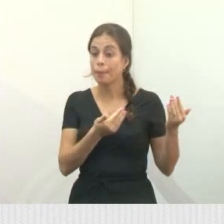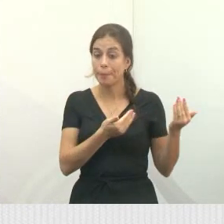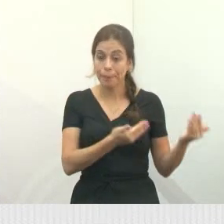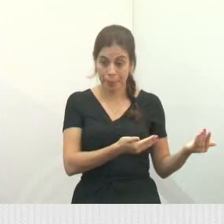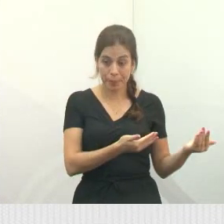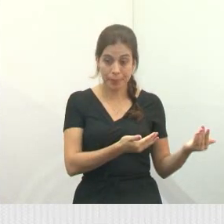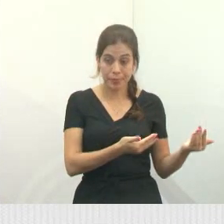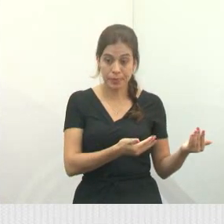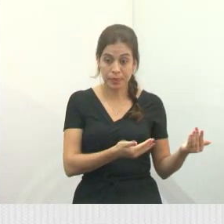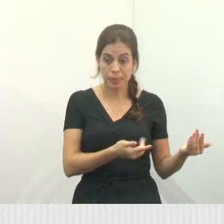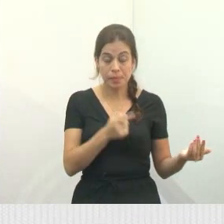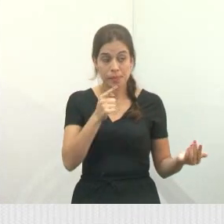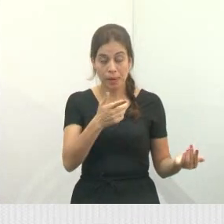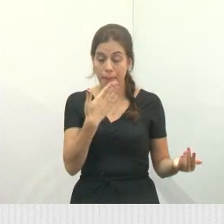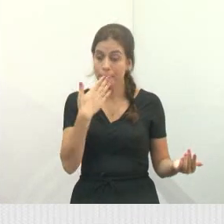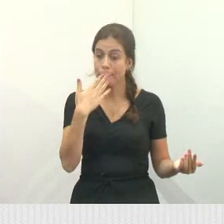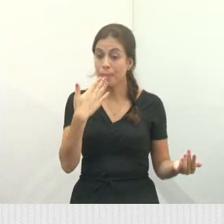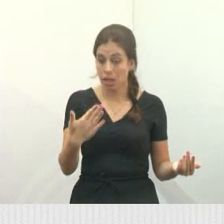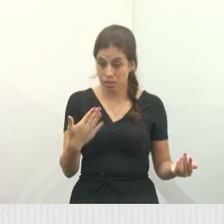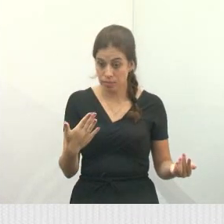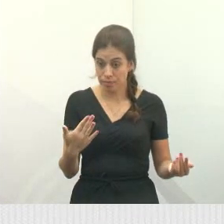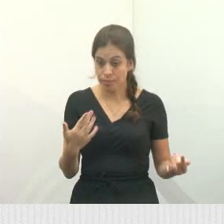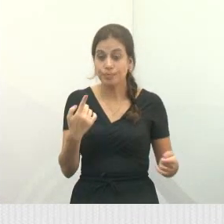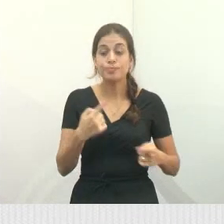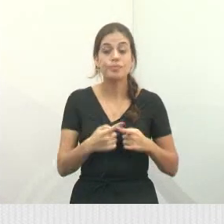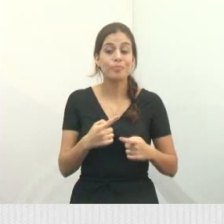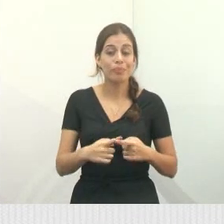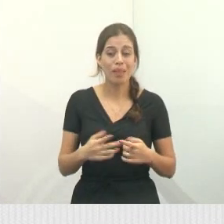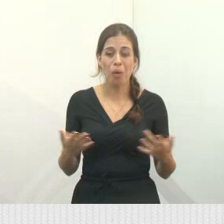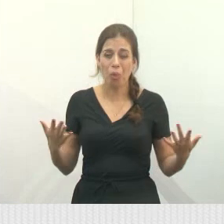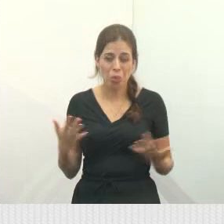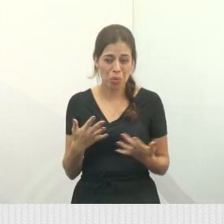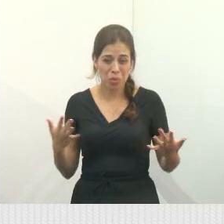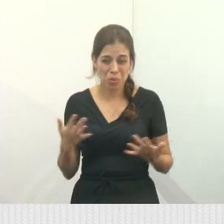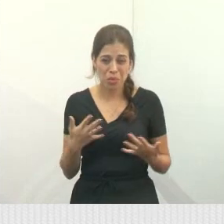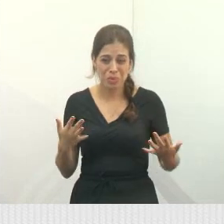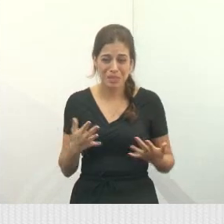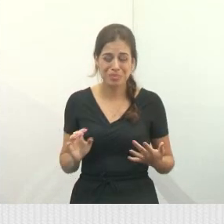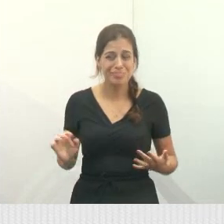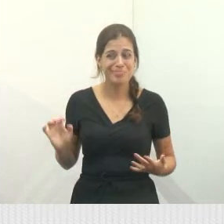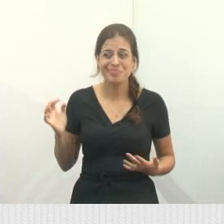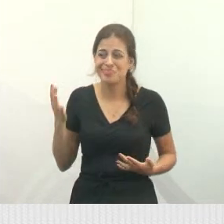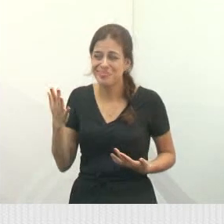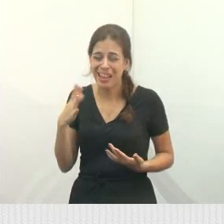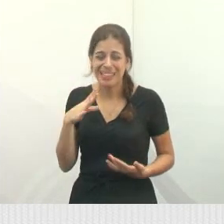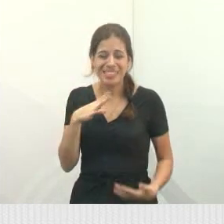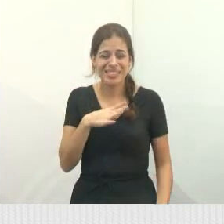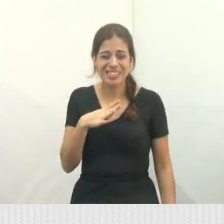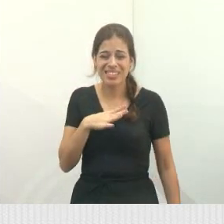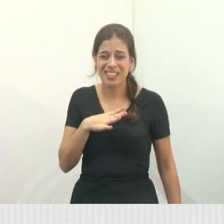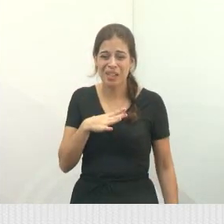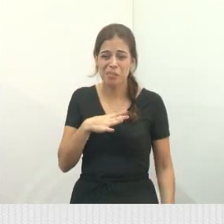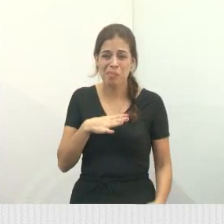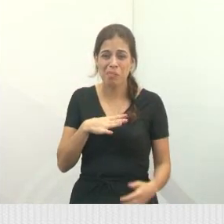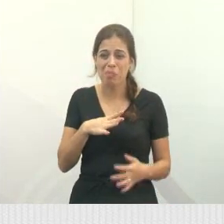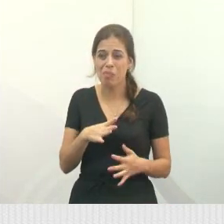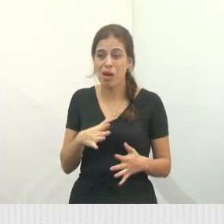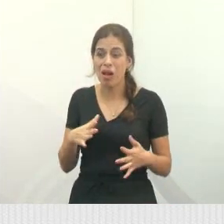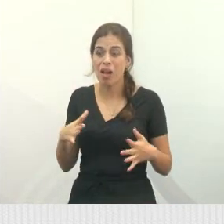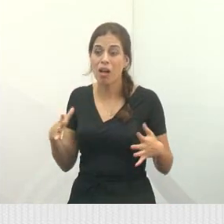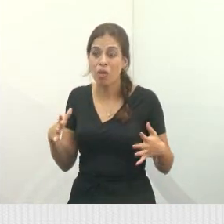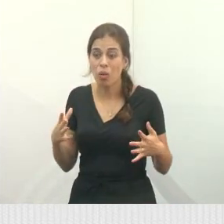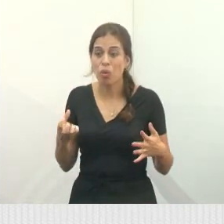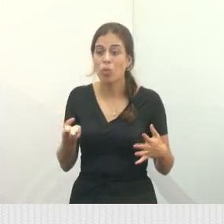slide, nesse pedido, porque a situação hoje que está acontecendo na nossa cidade aumentou o